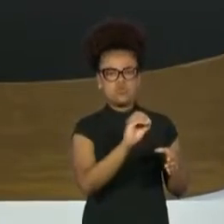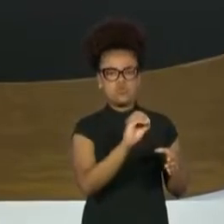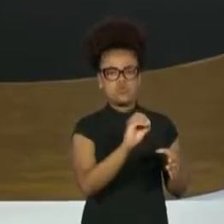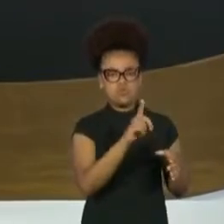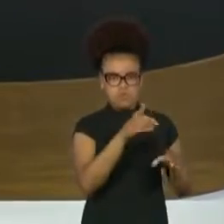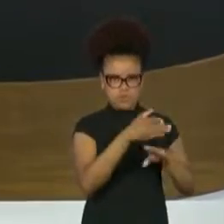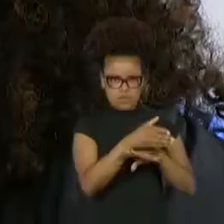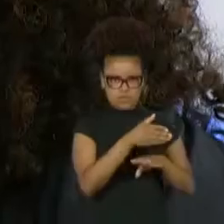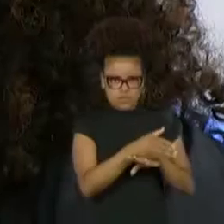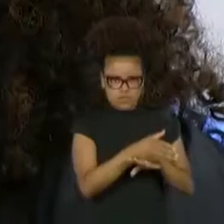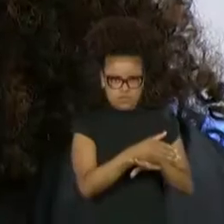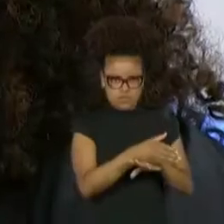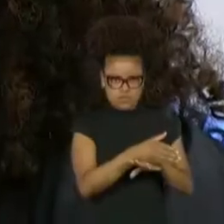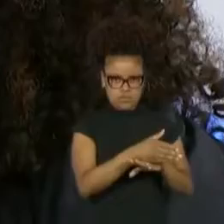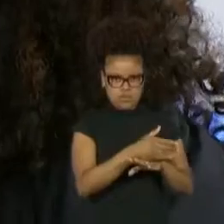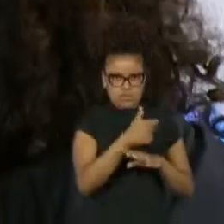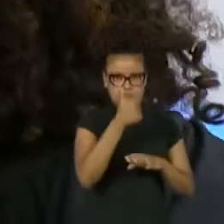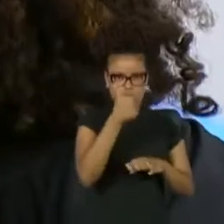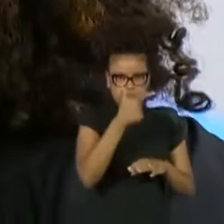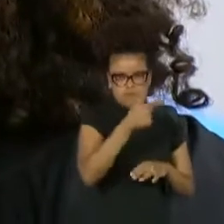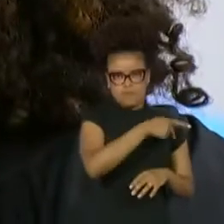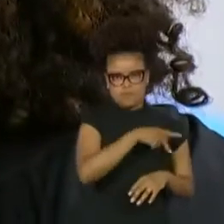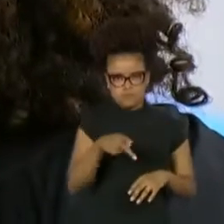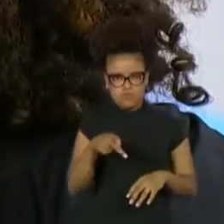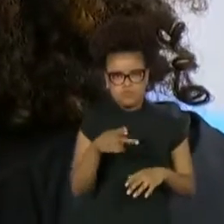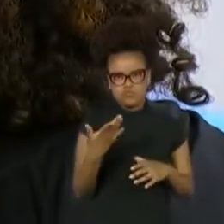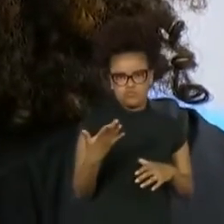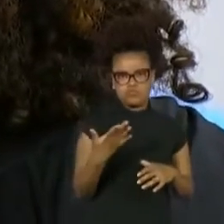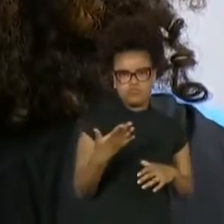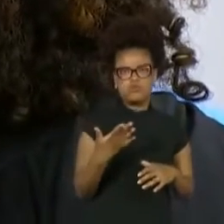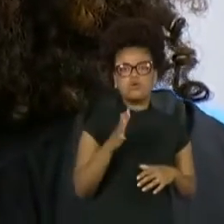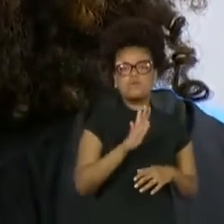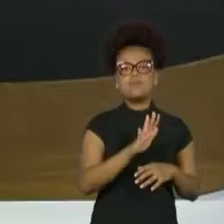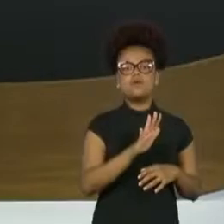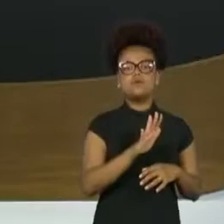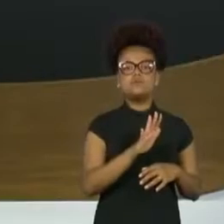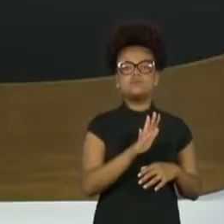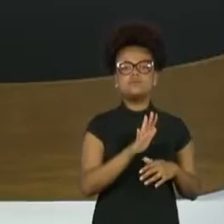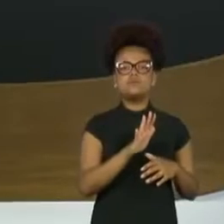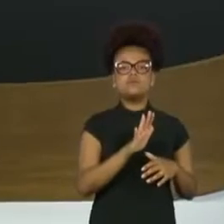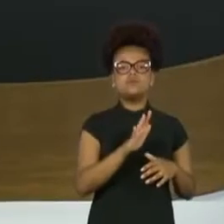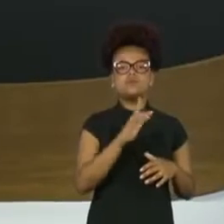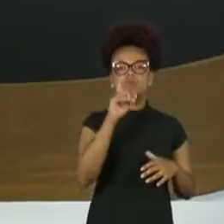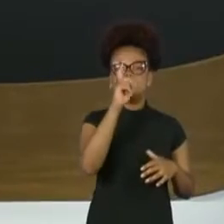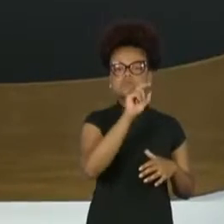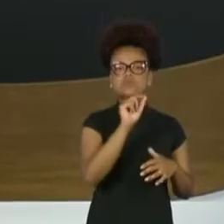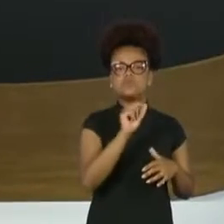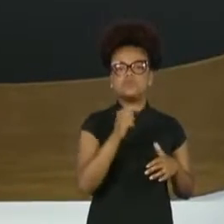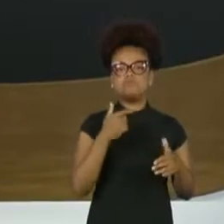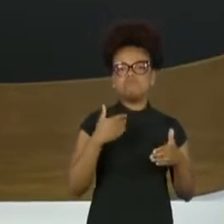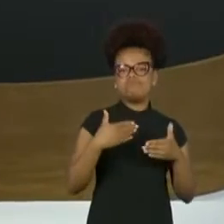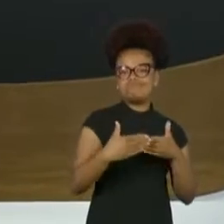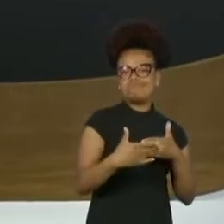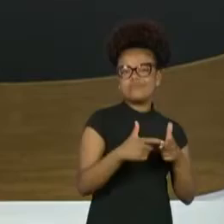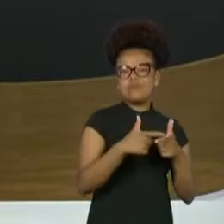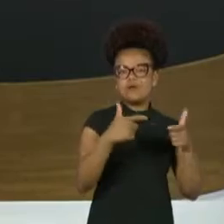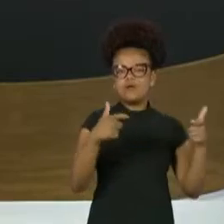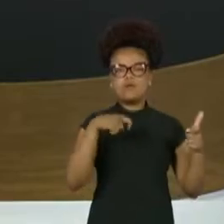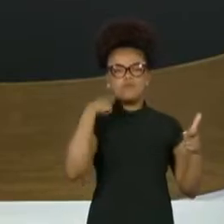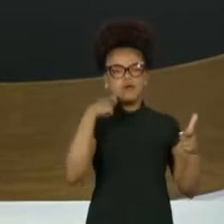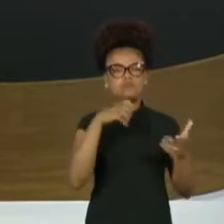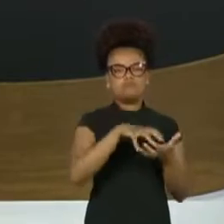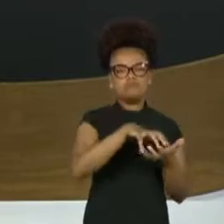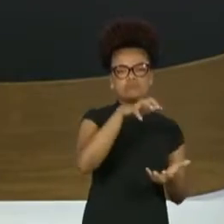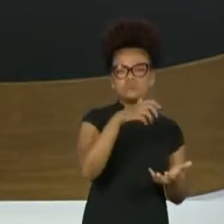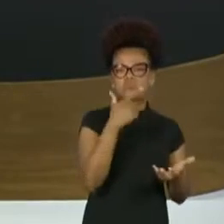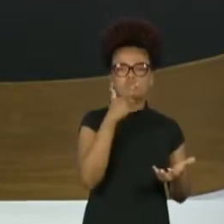com essa sua carreira sendo reconhecida agora, mas essa não é a realidade de muitos artistas que chegam à velhice no Brasil. É verdade.